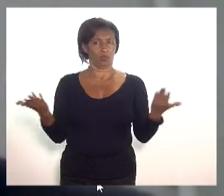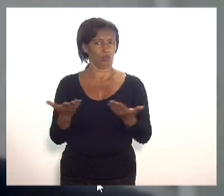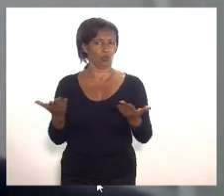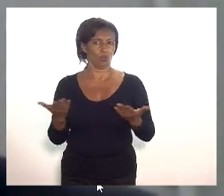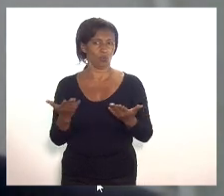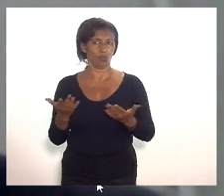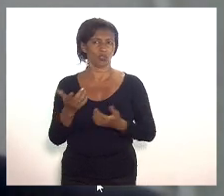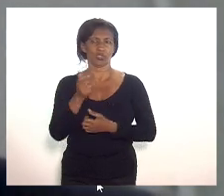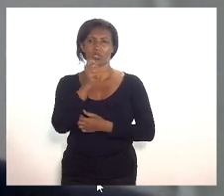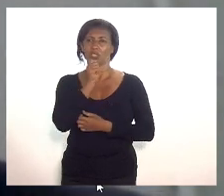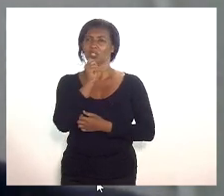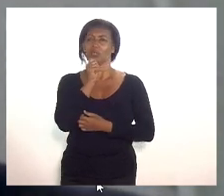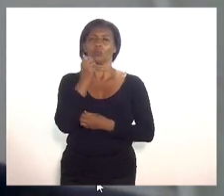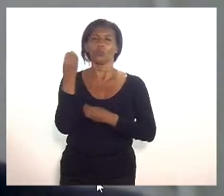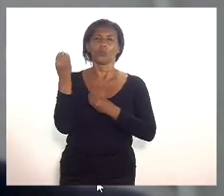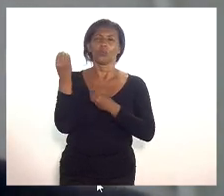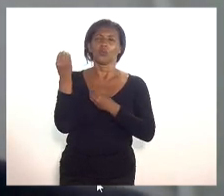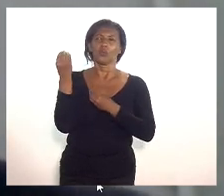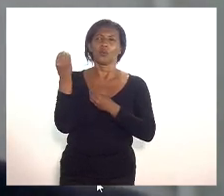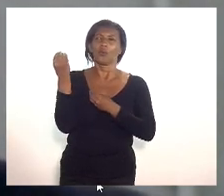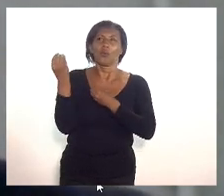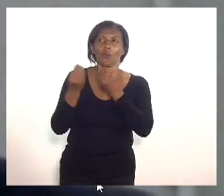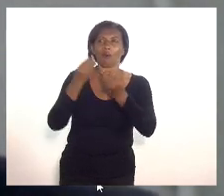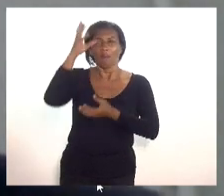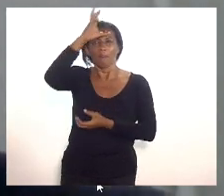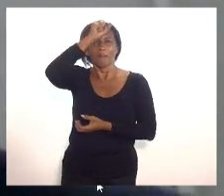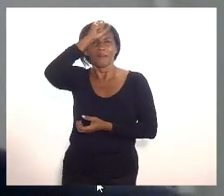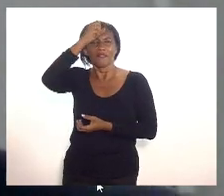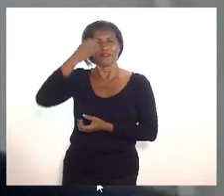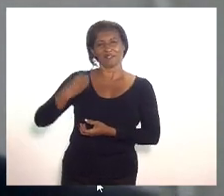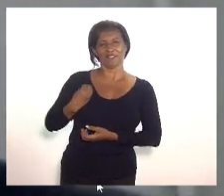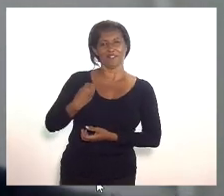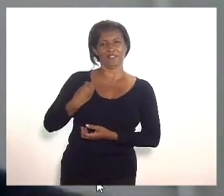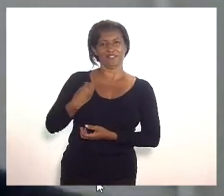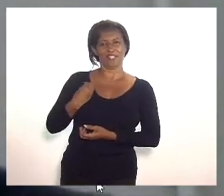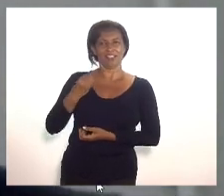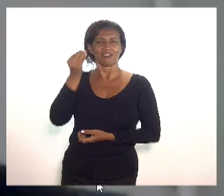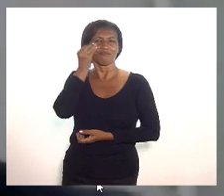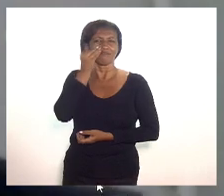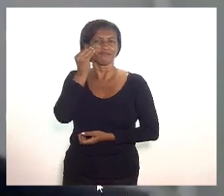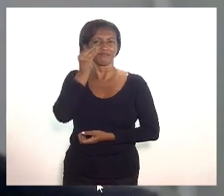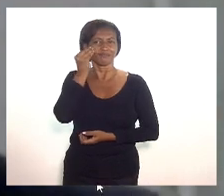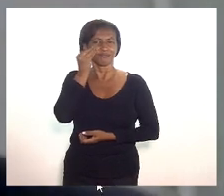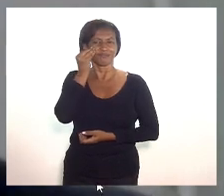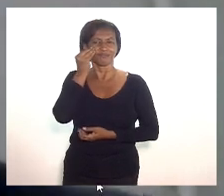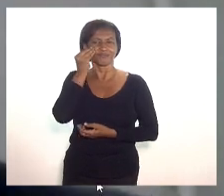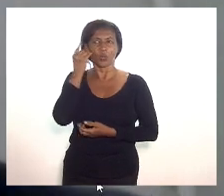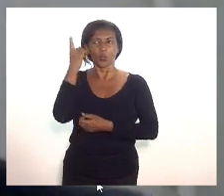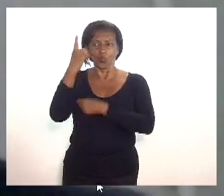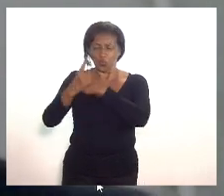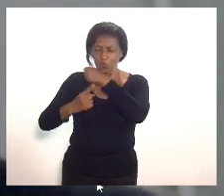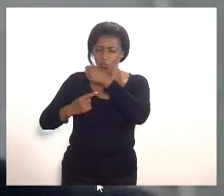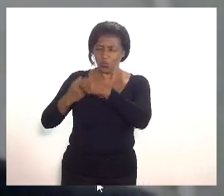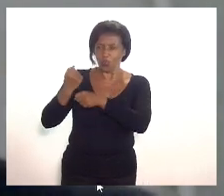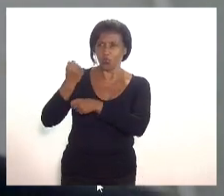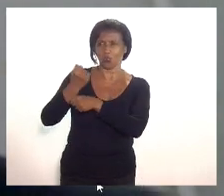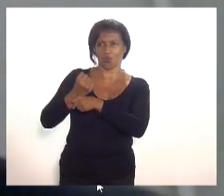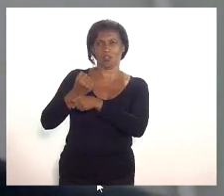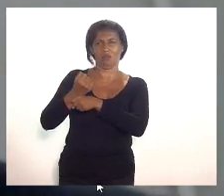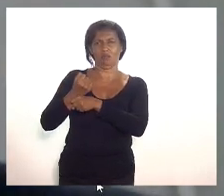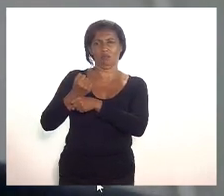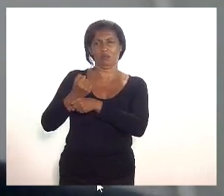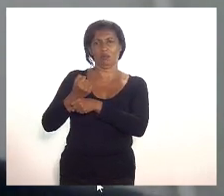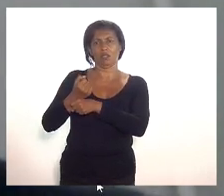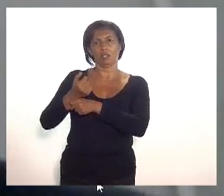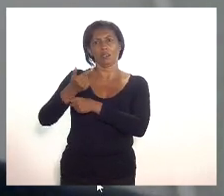existem lições aprendidas e que se não se viu tudo aquilo que foi feito ao longo de um ano para não se repetir os